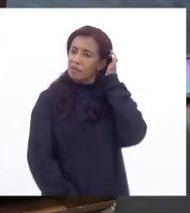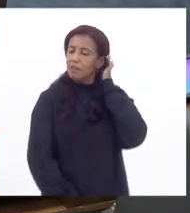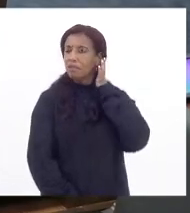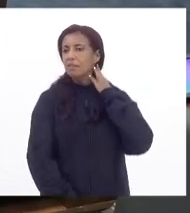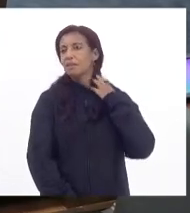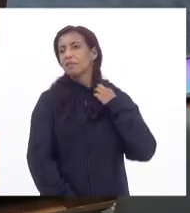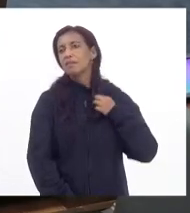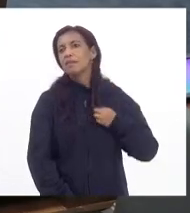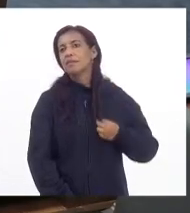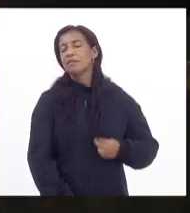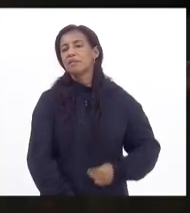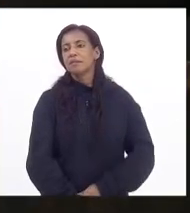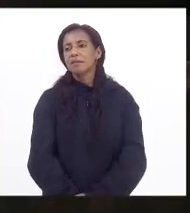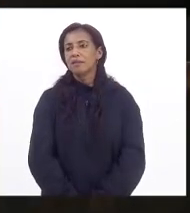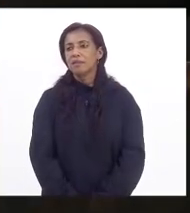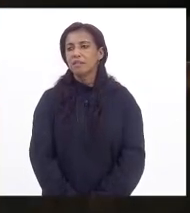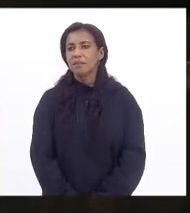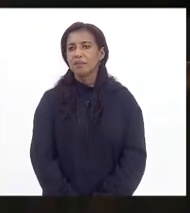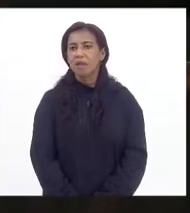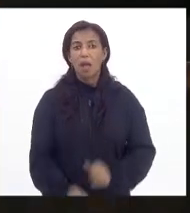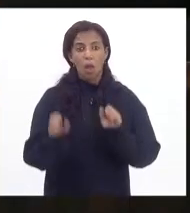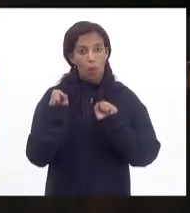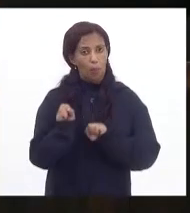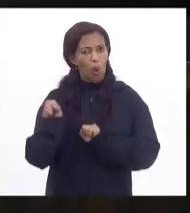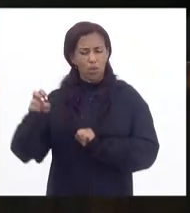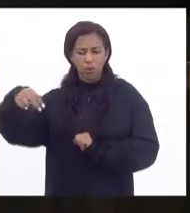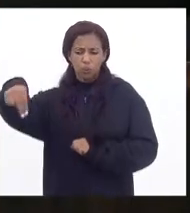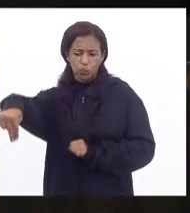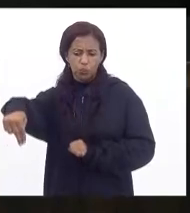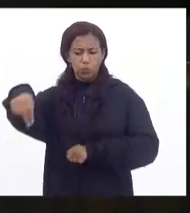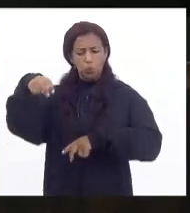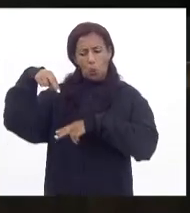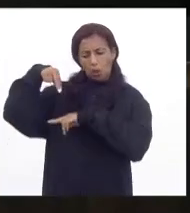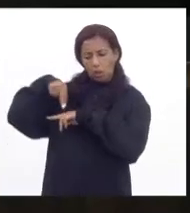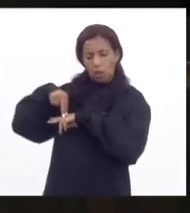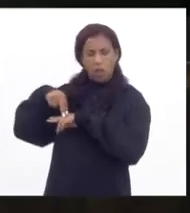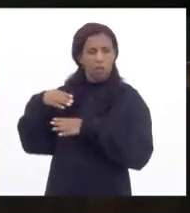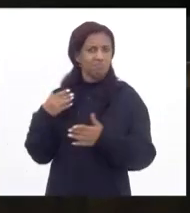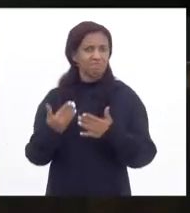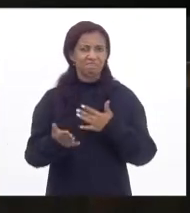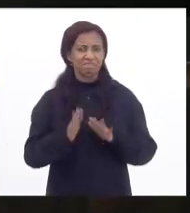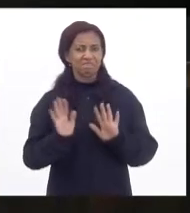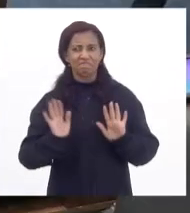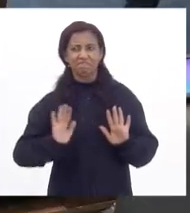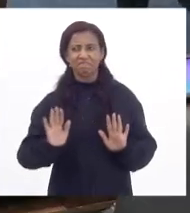Fique à vontade. Pode ser aí embaixo ou no... Meu PL.